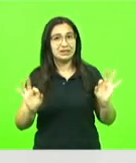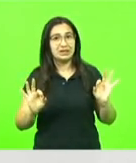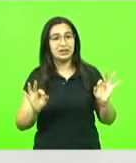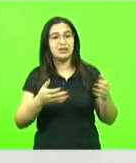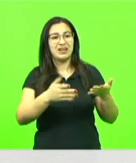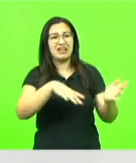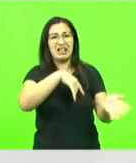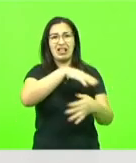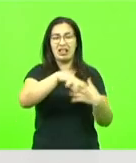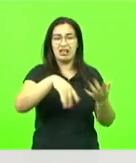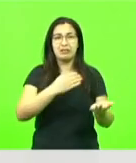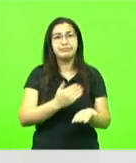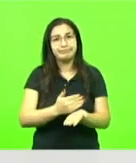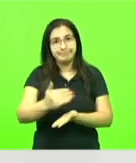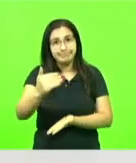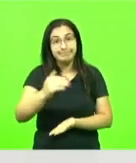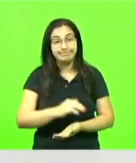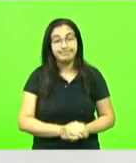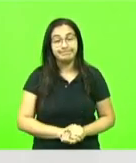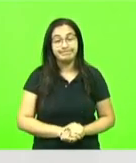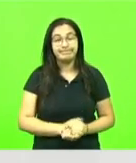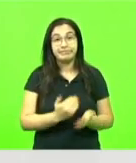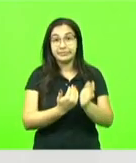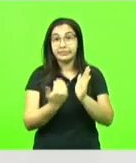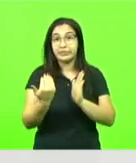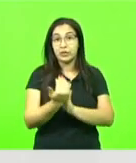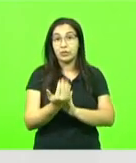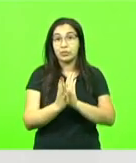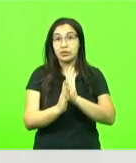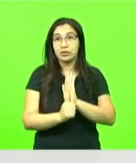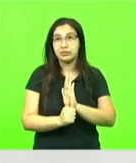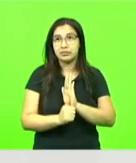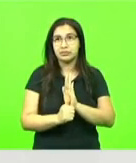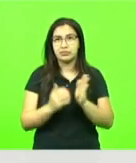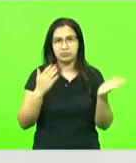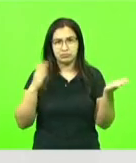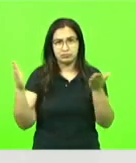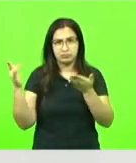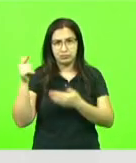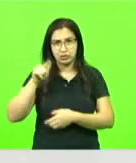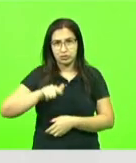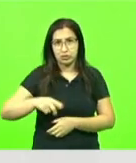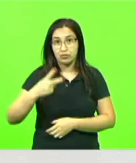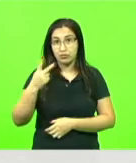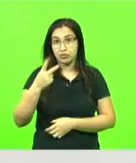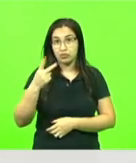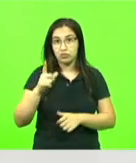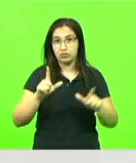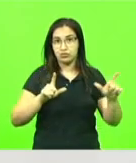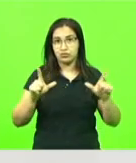incidência dos crimes de furto. Eu só gostaria que desse uma acelerada e colocasse novamente o segundo vídeo.